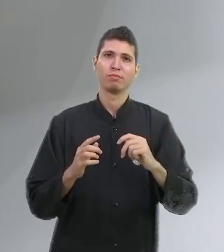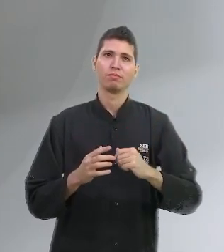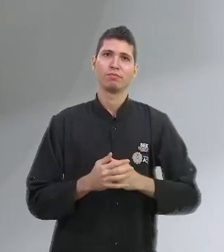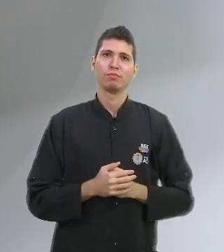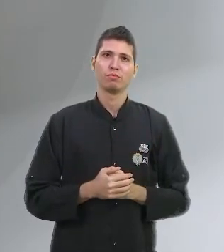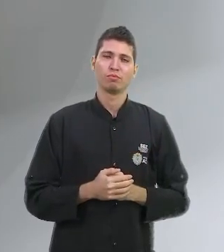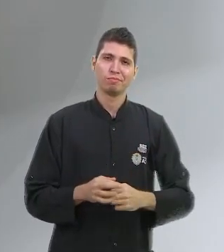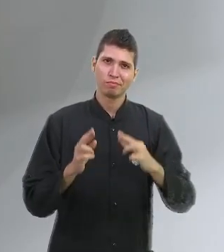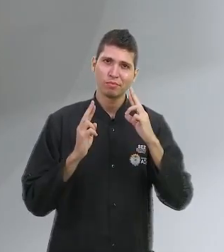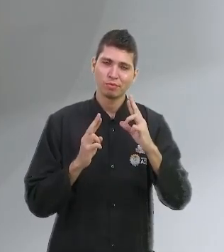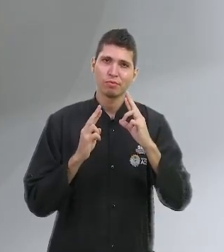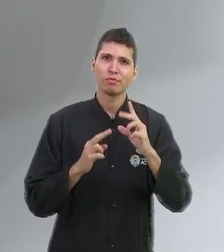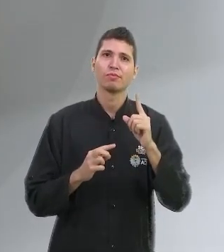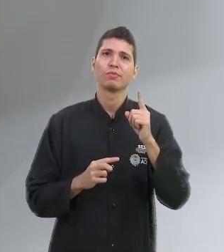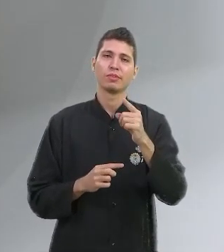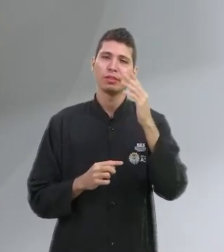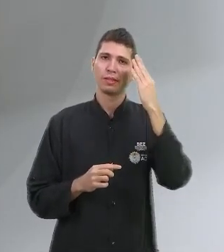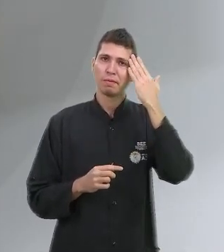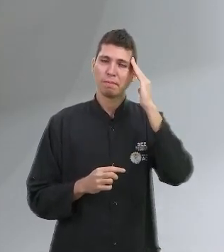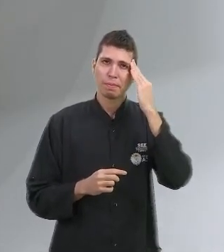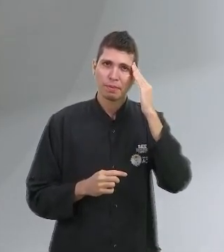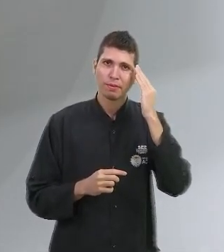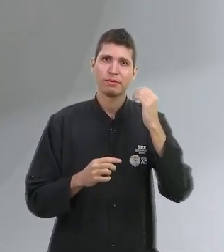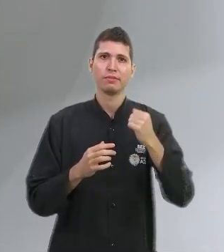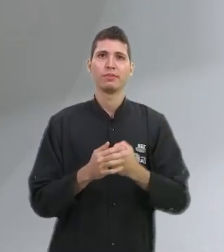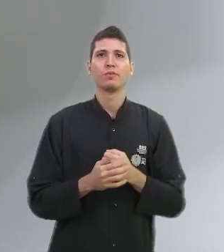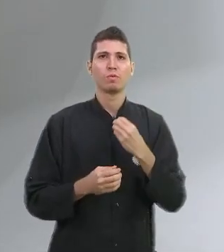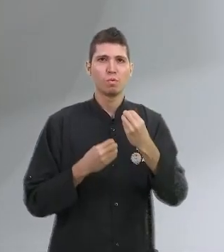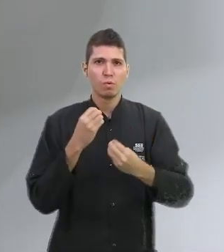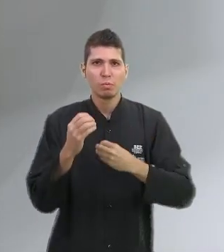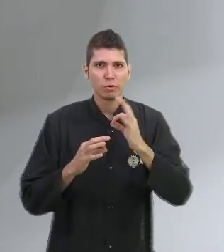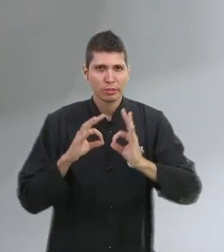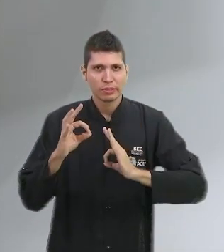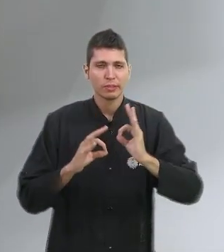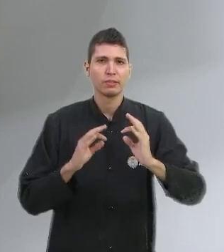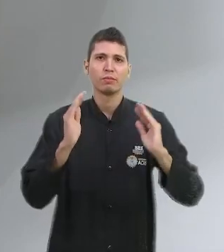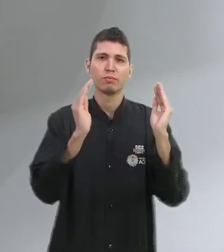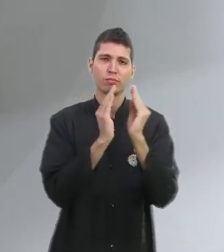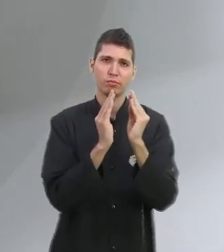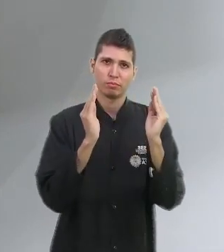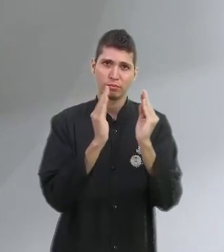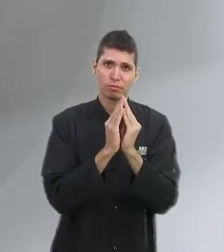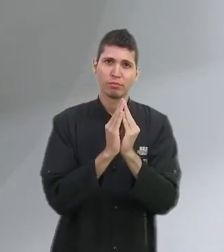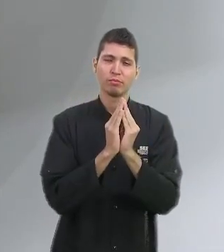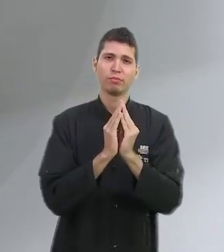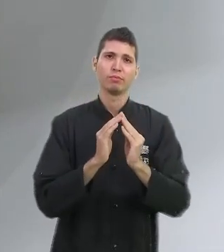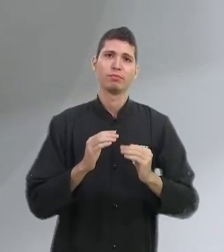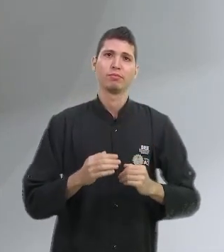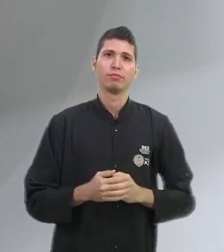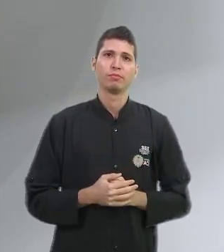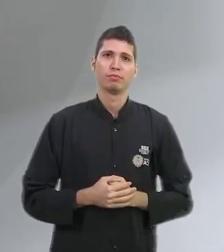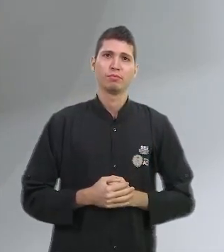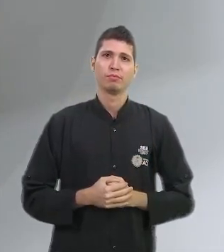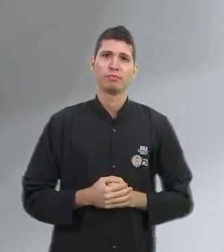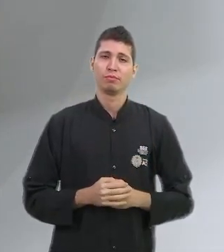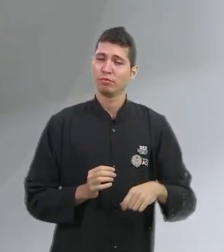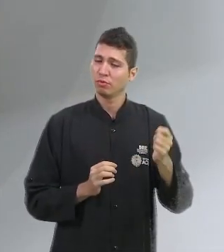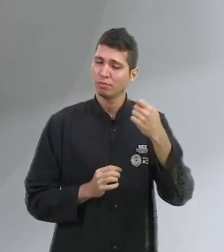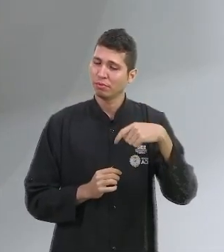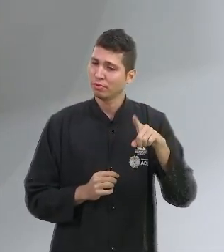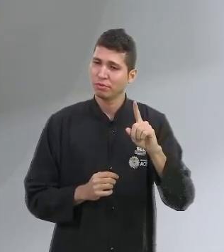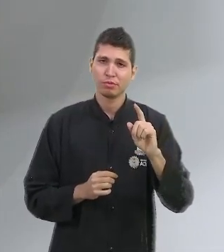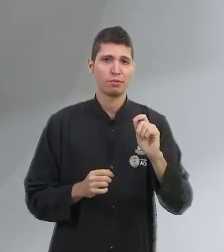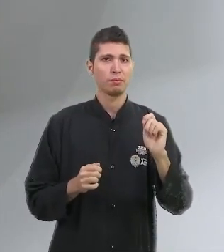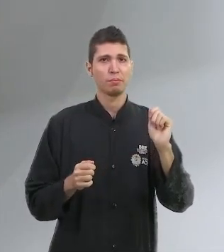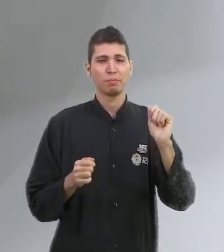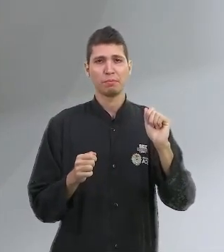entendido como funciona a aplicação da poupança, que você não precisa pagar imposto de